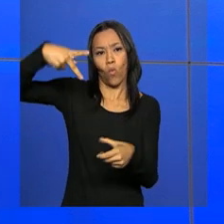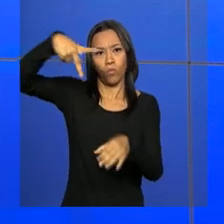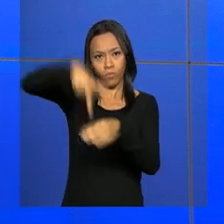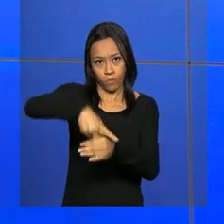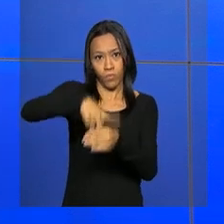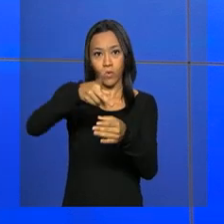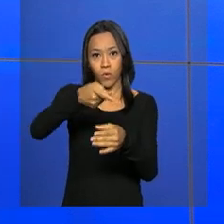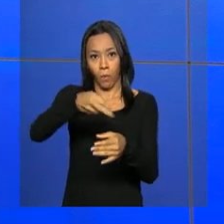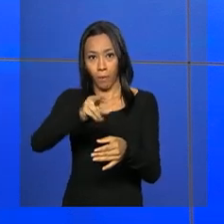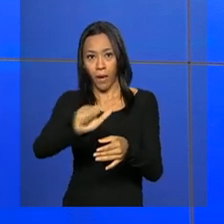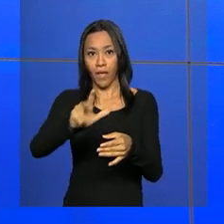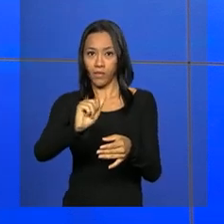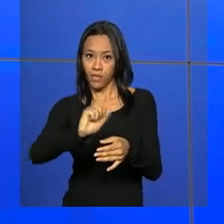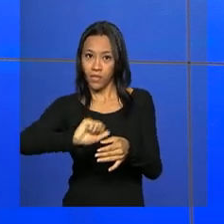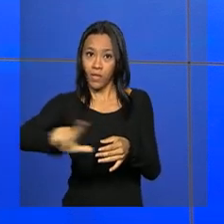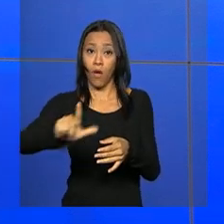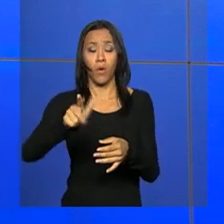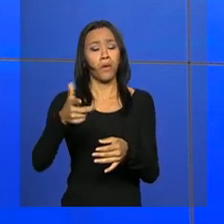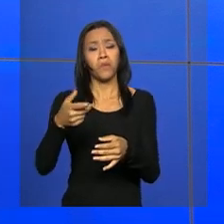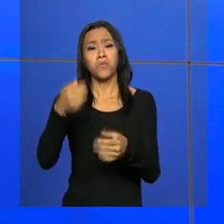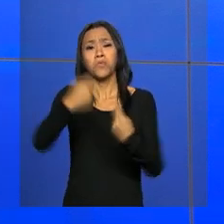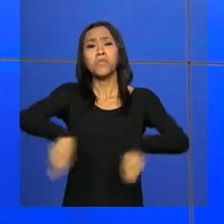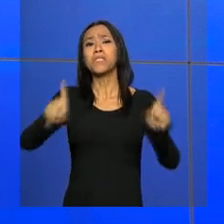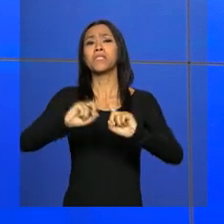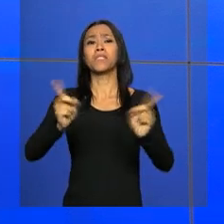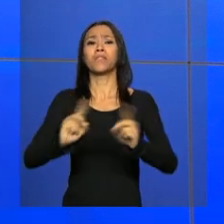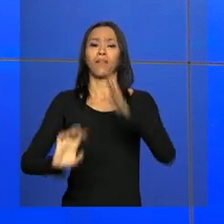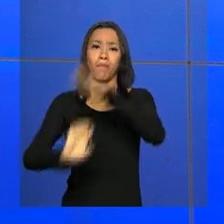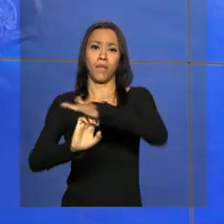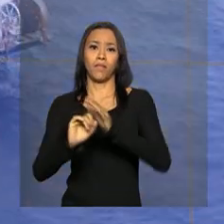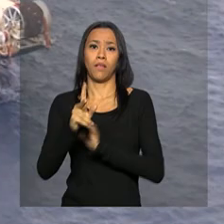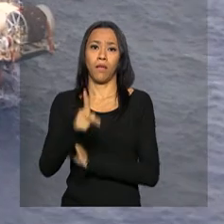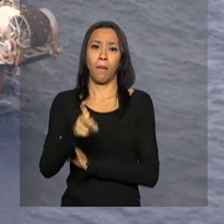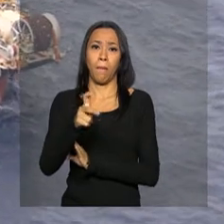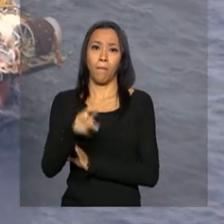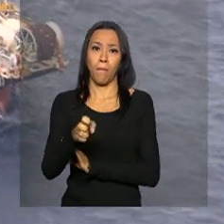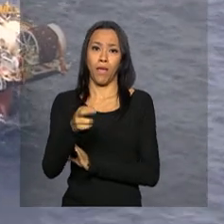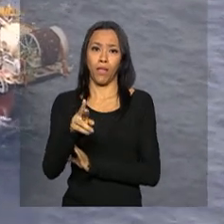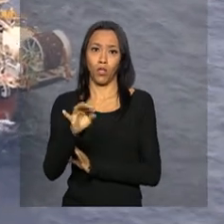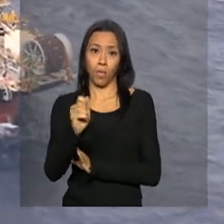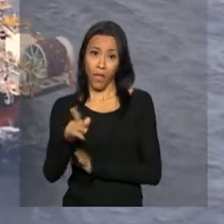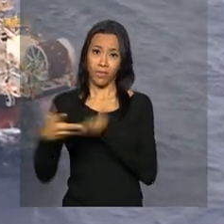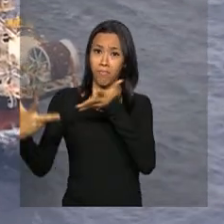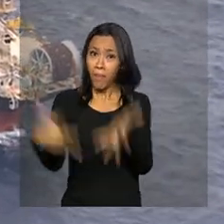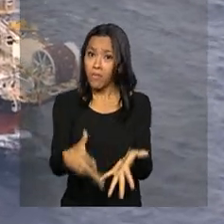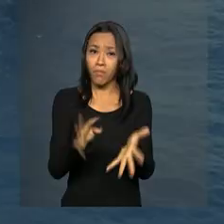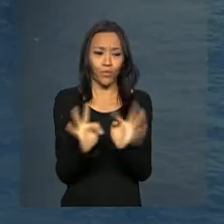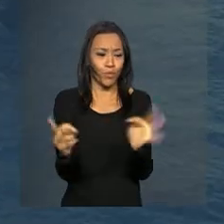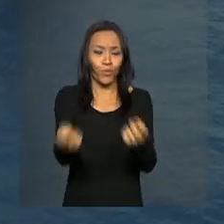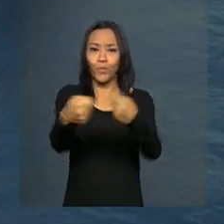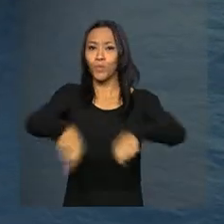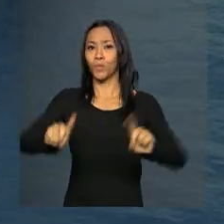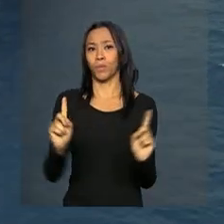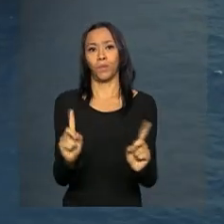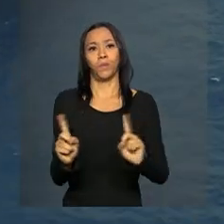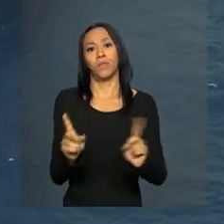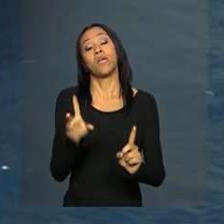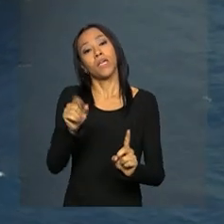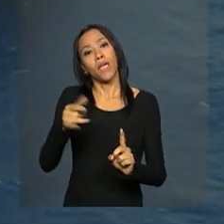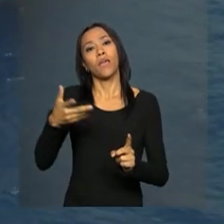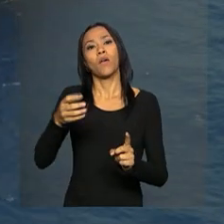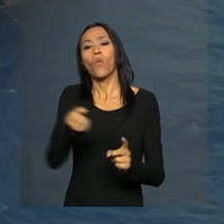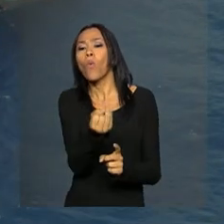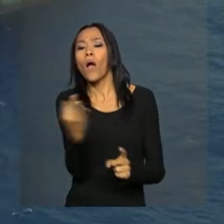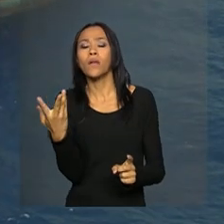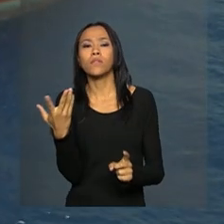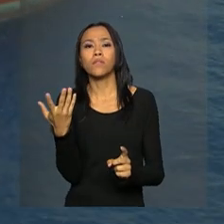Petrobras em todos os consórcios do pré-sal. Segundo o substitutivo aprovado, a Agência Nacional do Petróleo vai definir